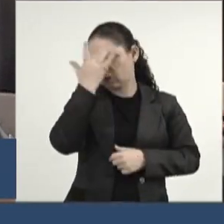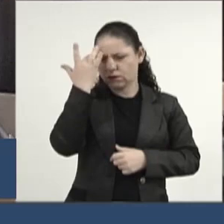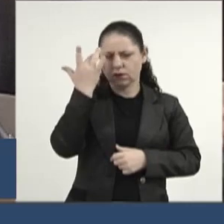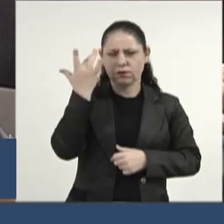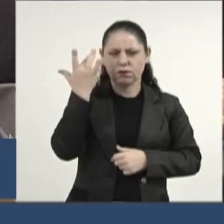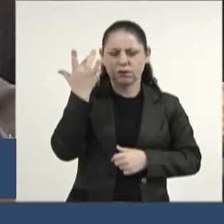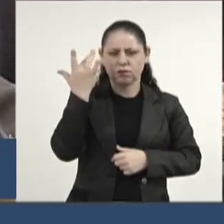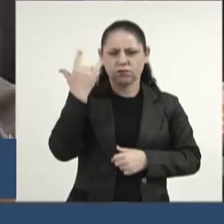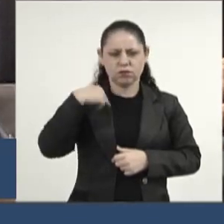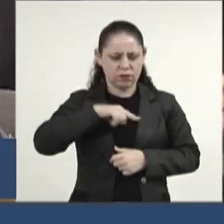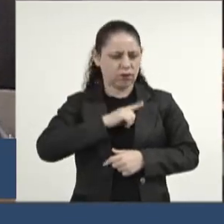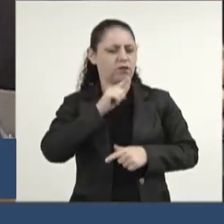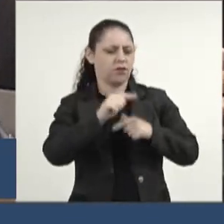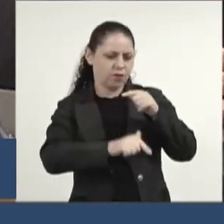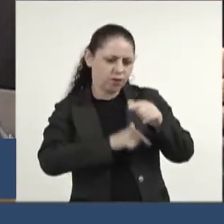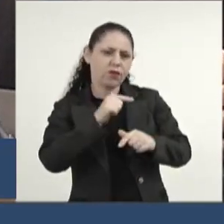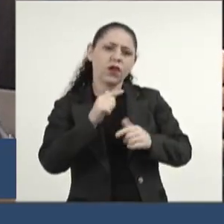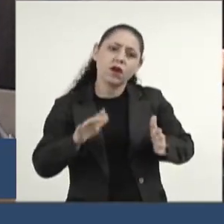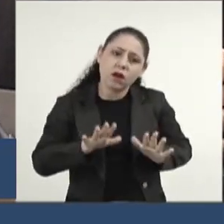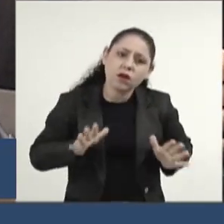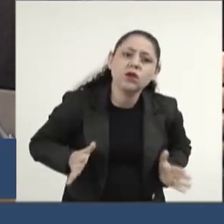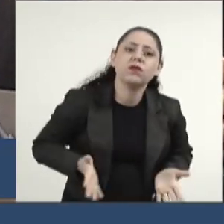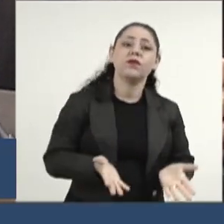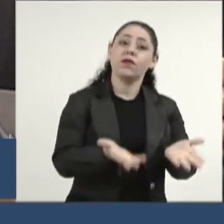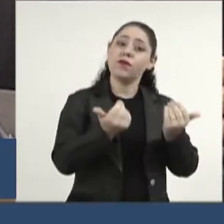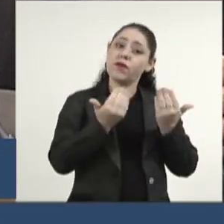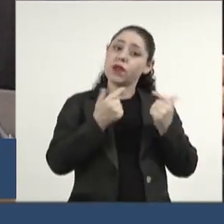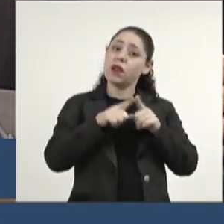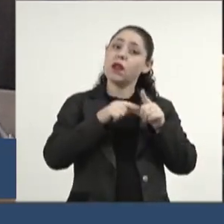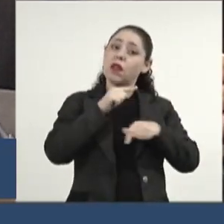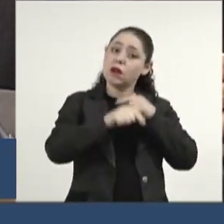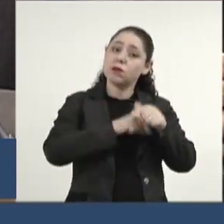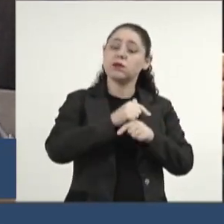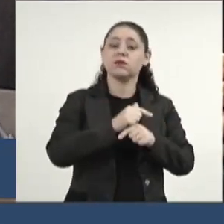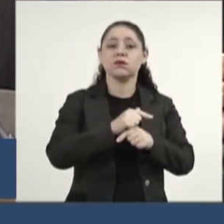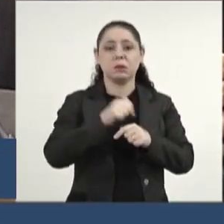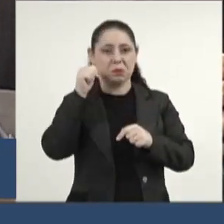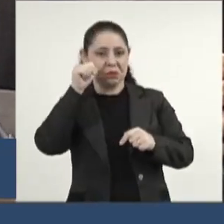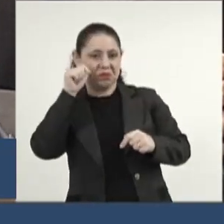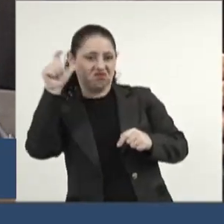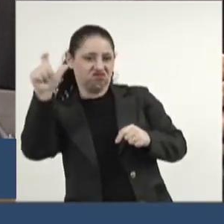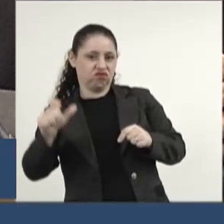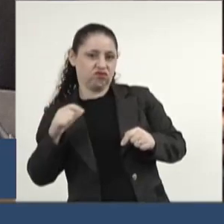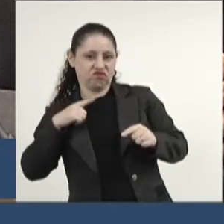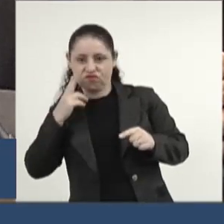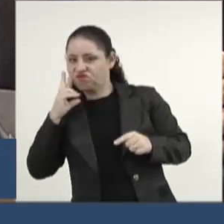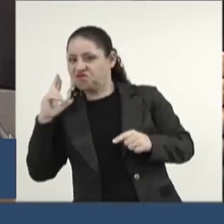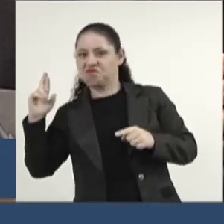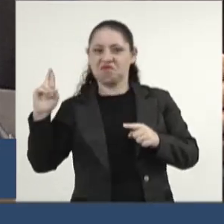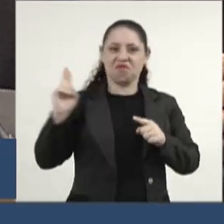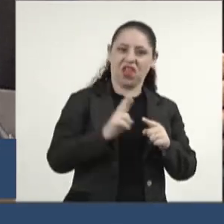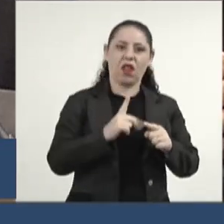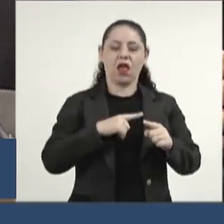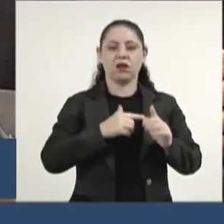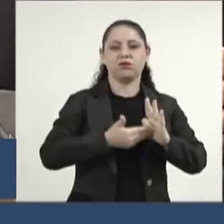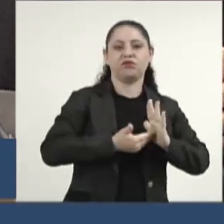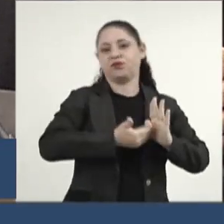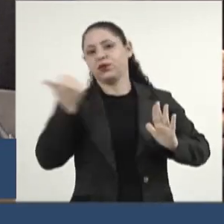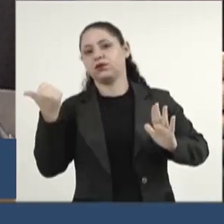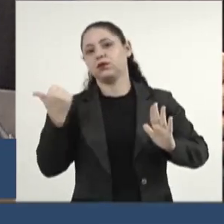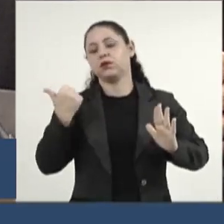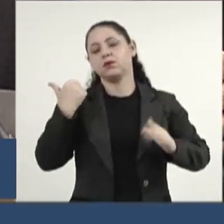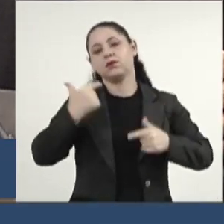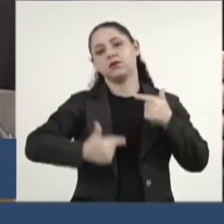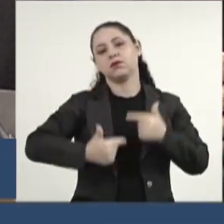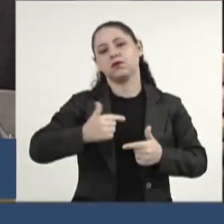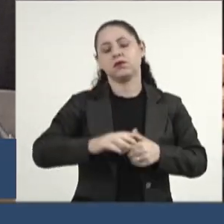nós trabalhando para incentivar as mulheres e pessoas trabalhando para tirar as mulheres do